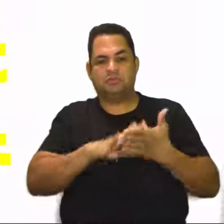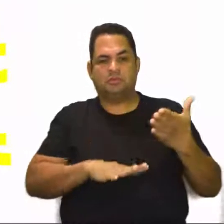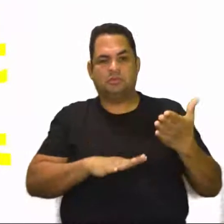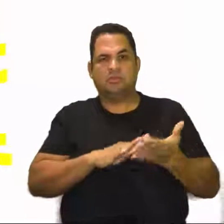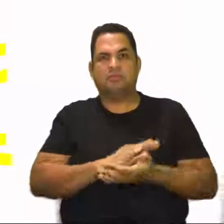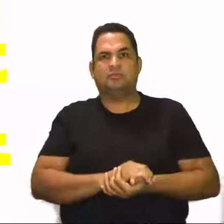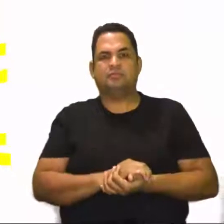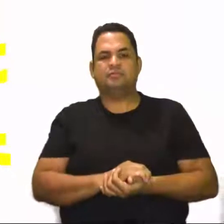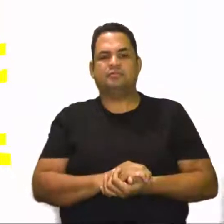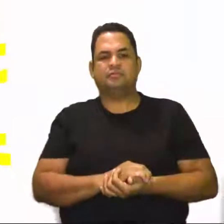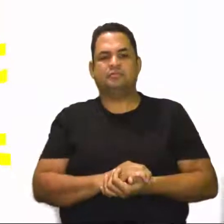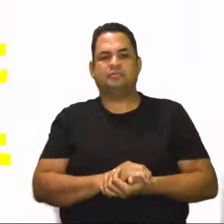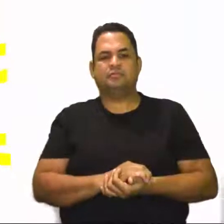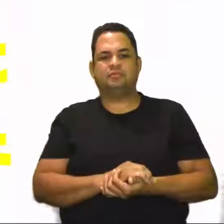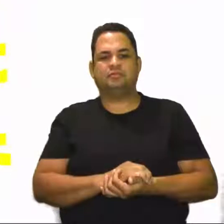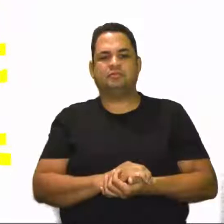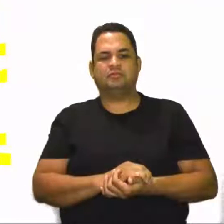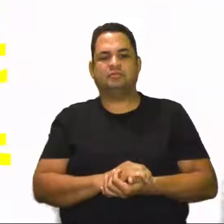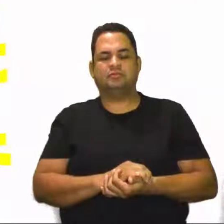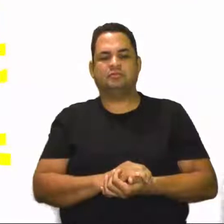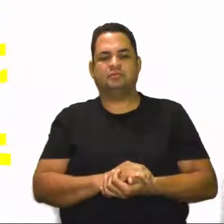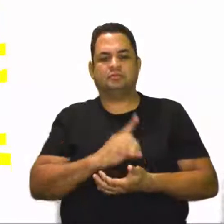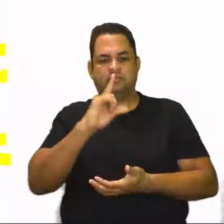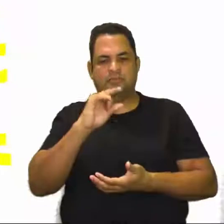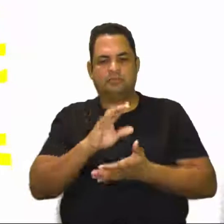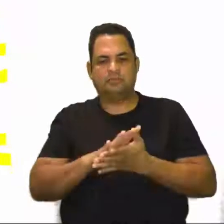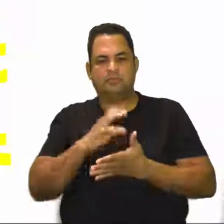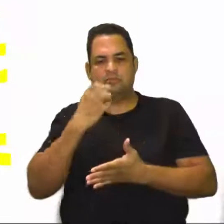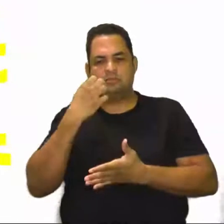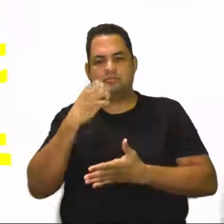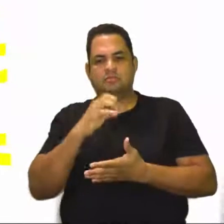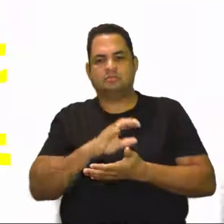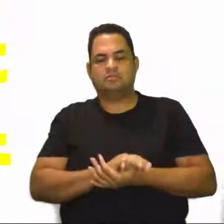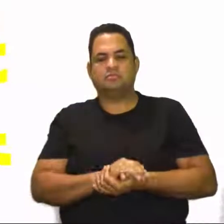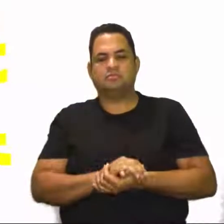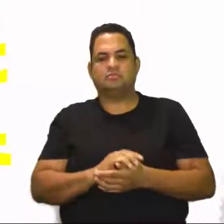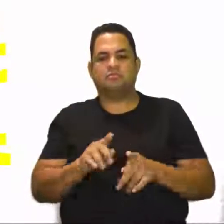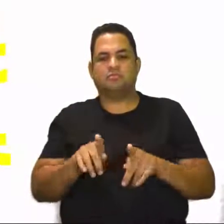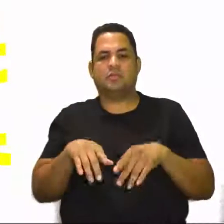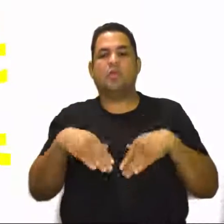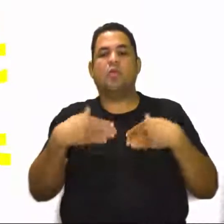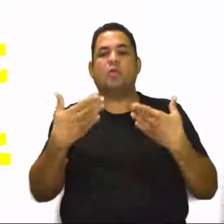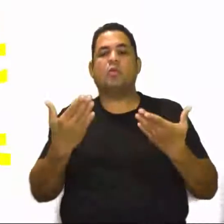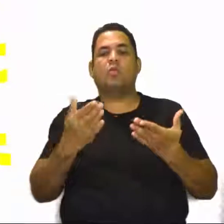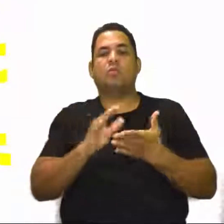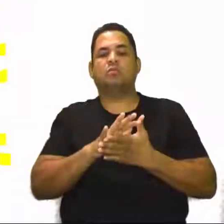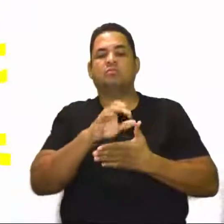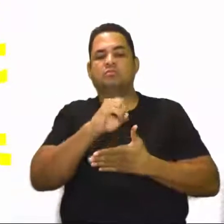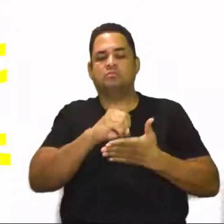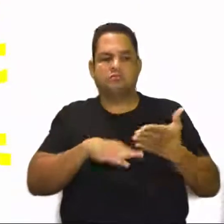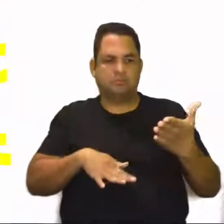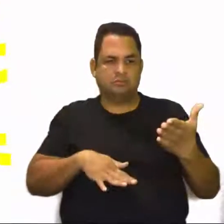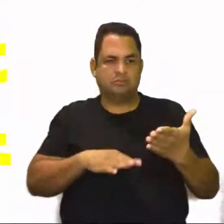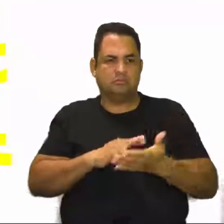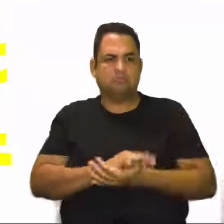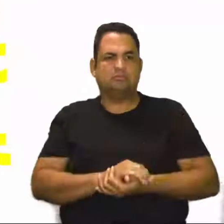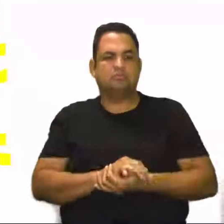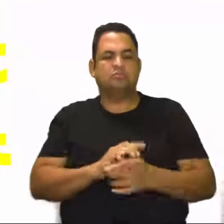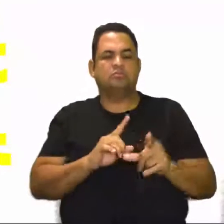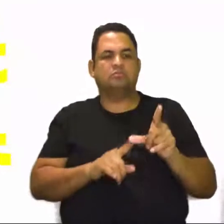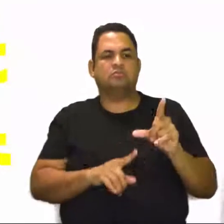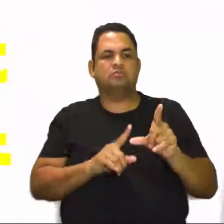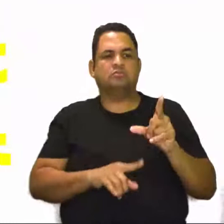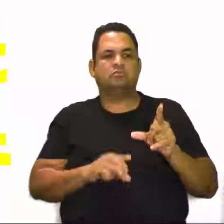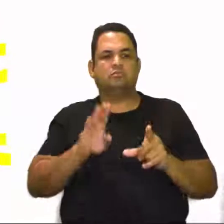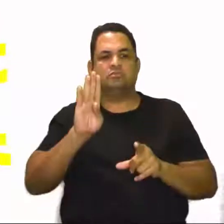diminui, né? É. Diminui a energia, disposição. Então, qual que seria a alternativa correta? A letra